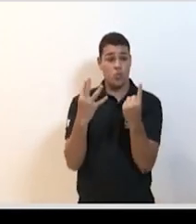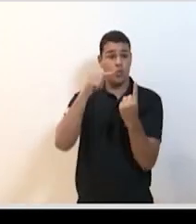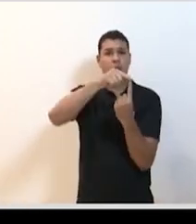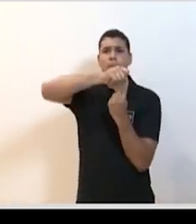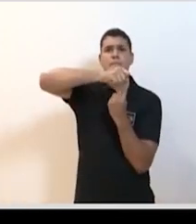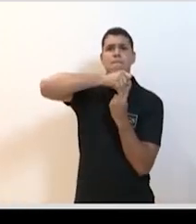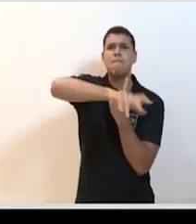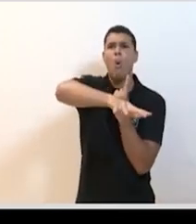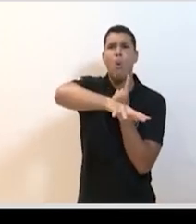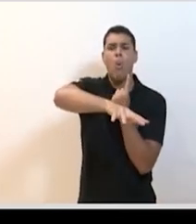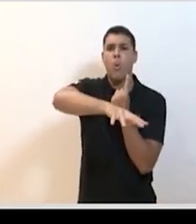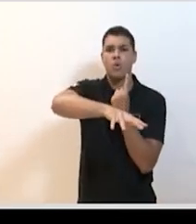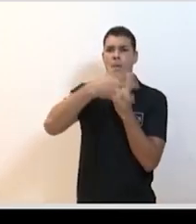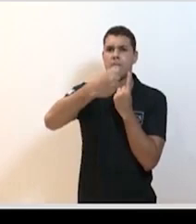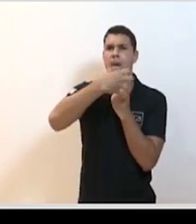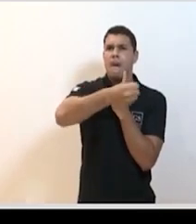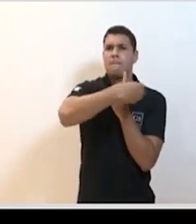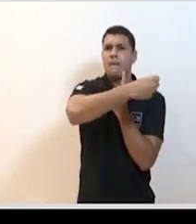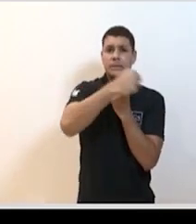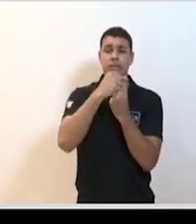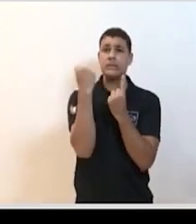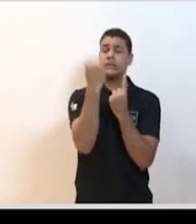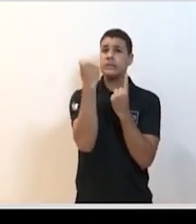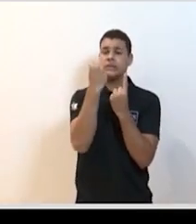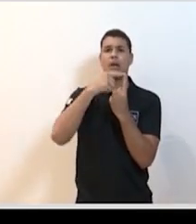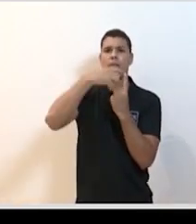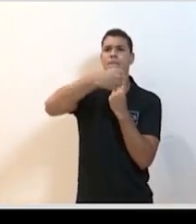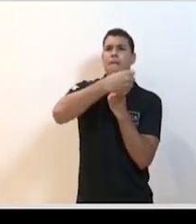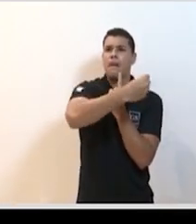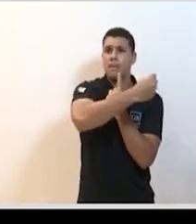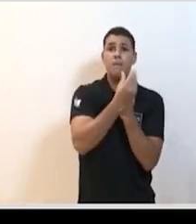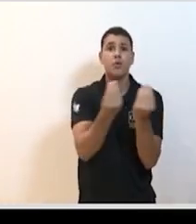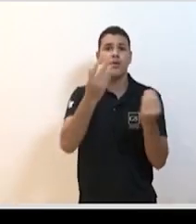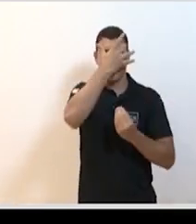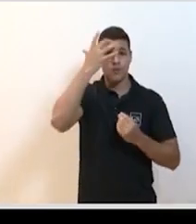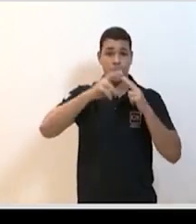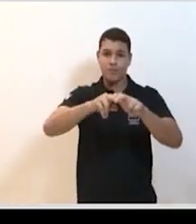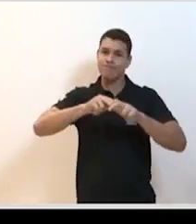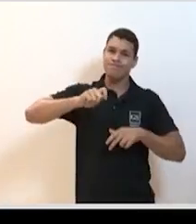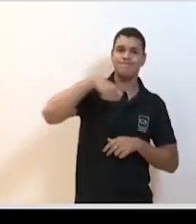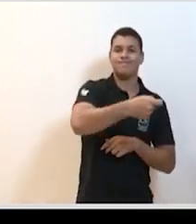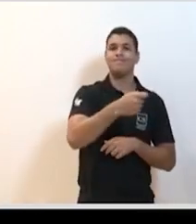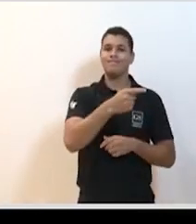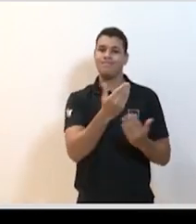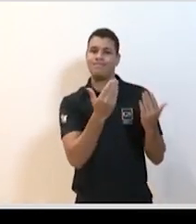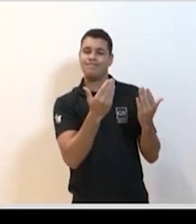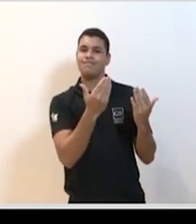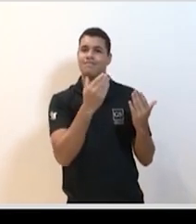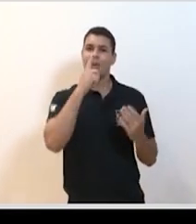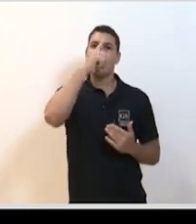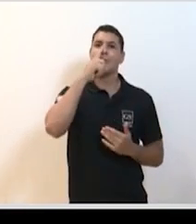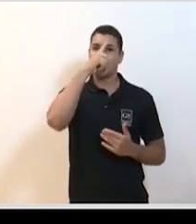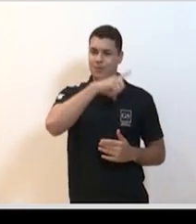superdisseminador. Então, esse é um aspecto que acaba sendo importante em alguns, relevante em alguns aspectos de epidemia, em algumas situações geográficas. Pode passar o